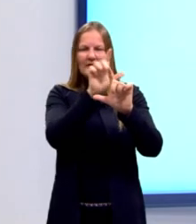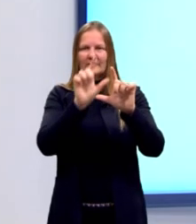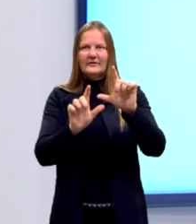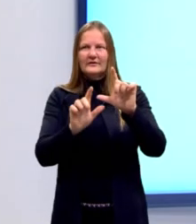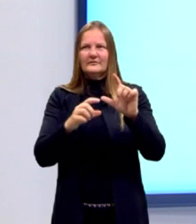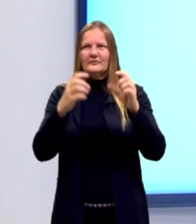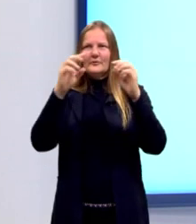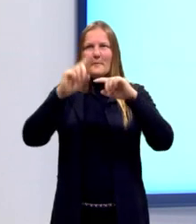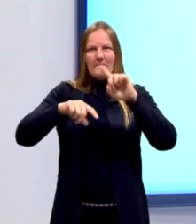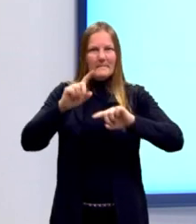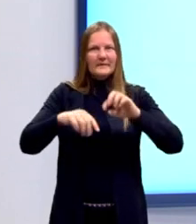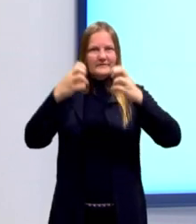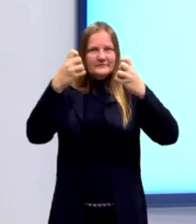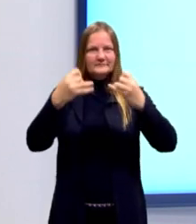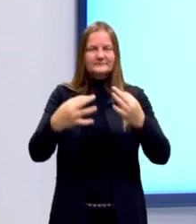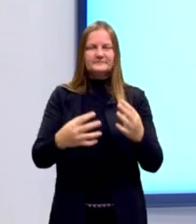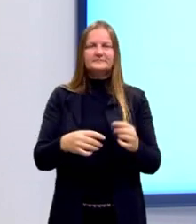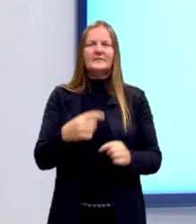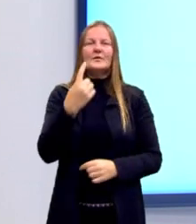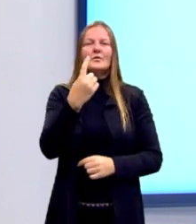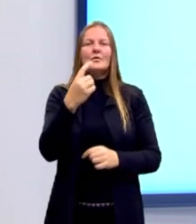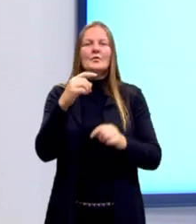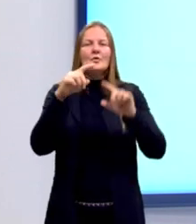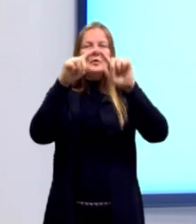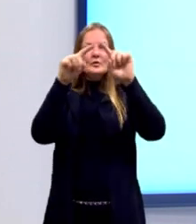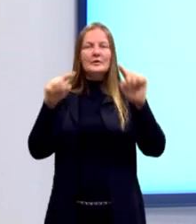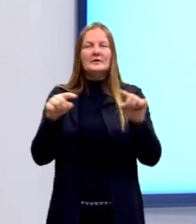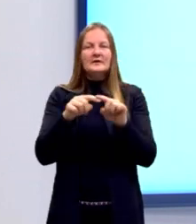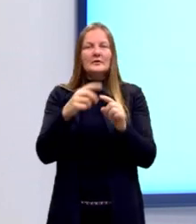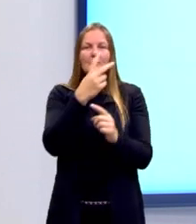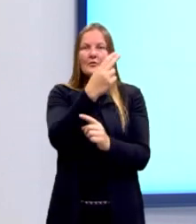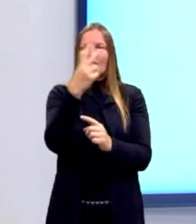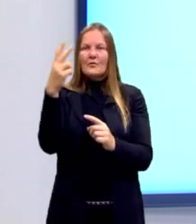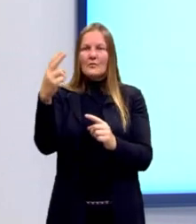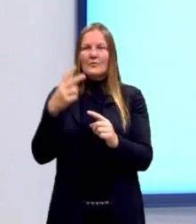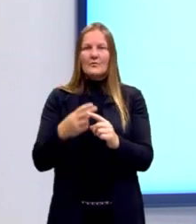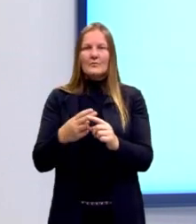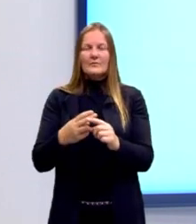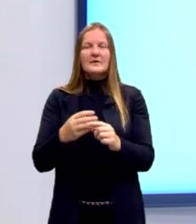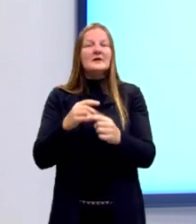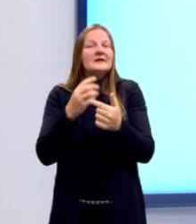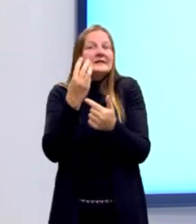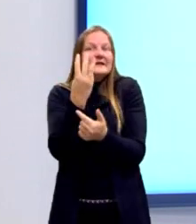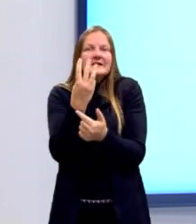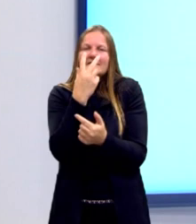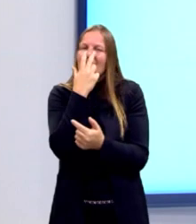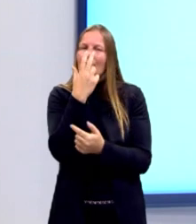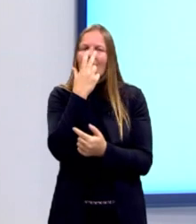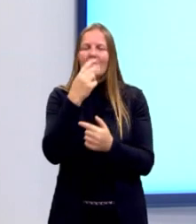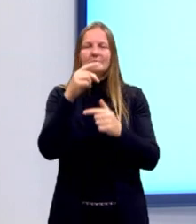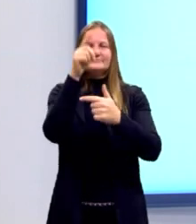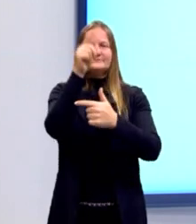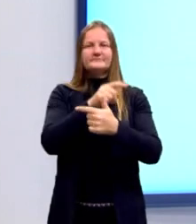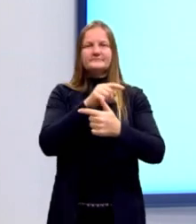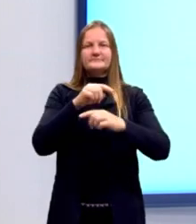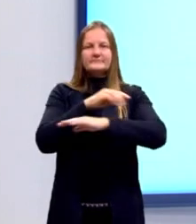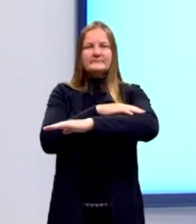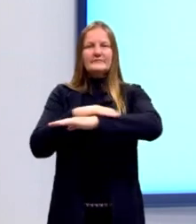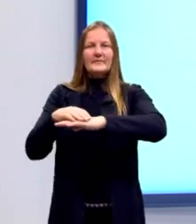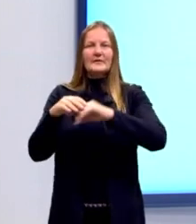aqui no material. Um triângulo equilátero, ele possui todos os lados iguais e,